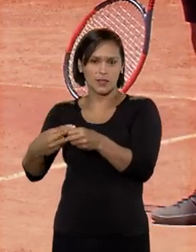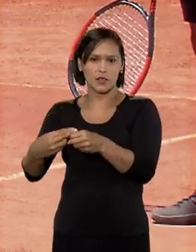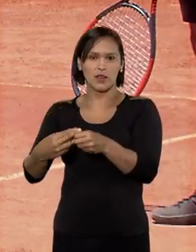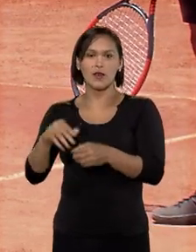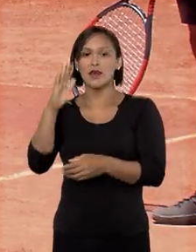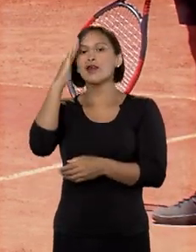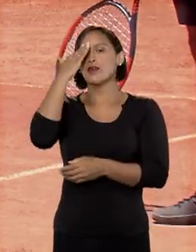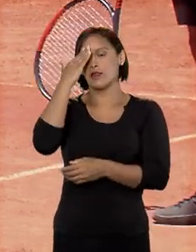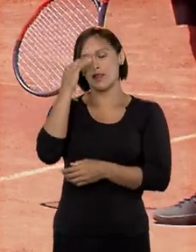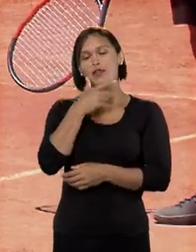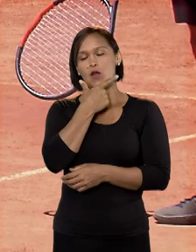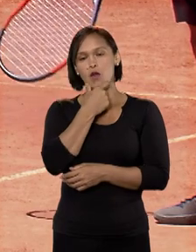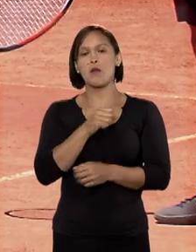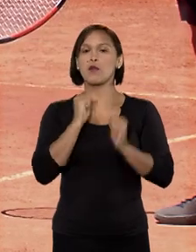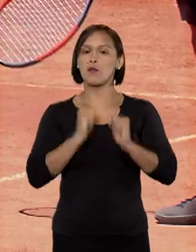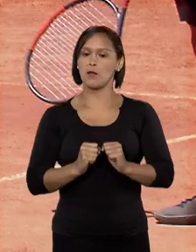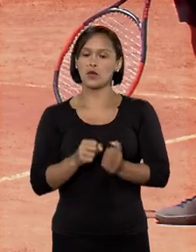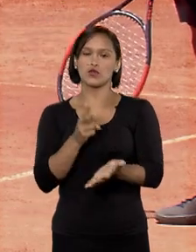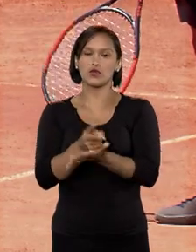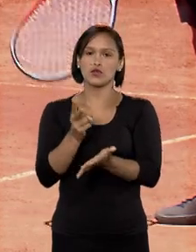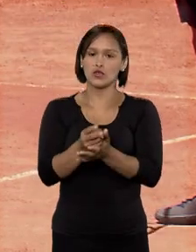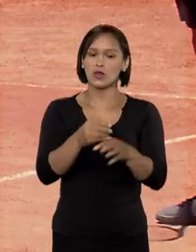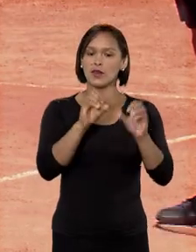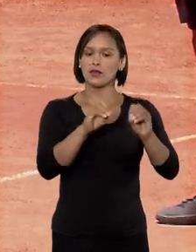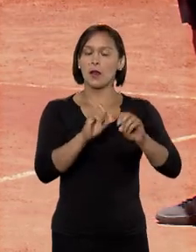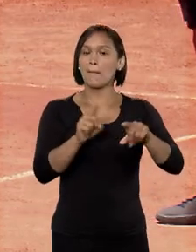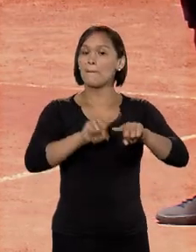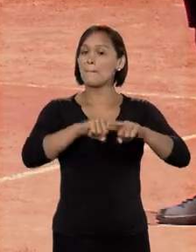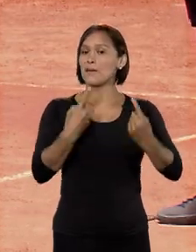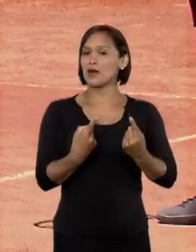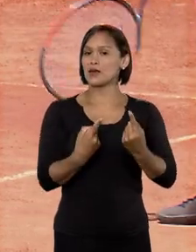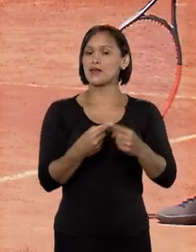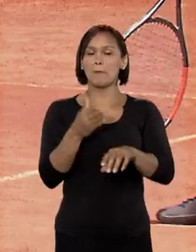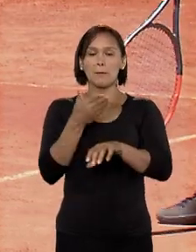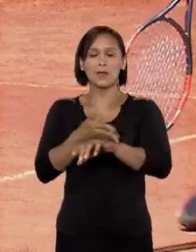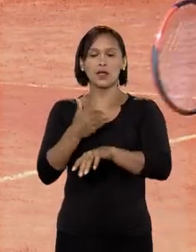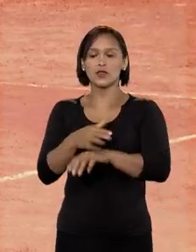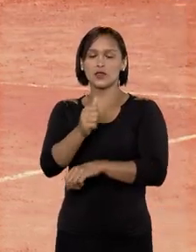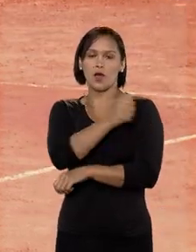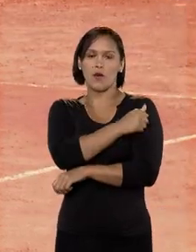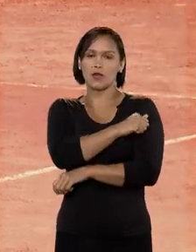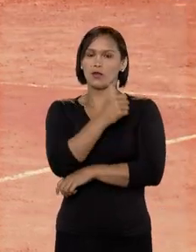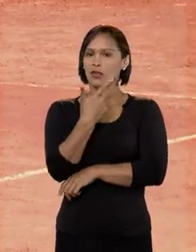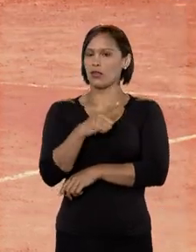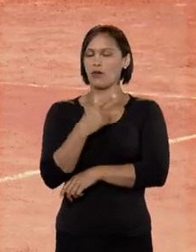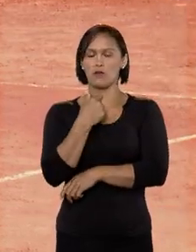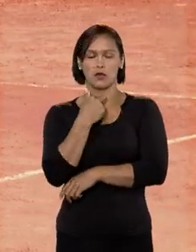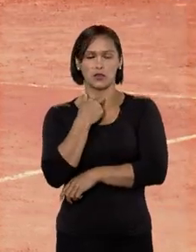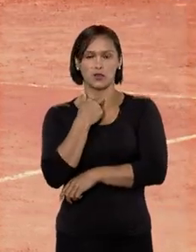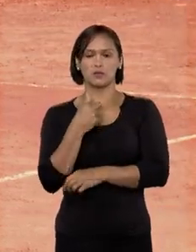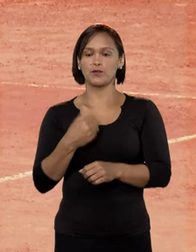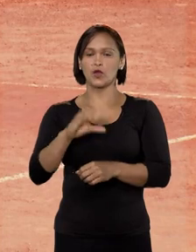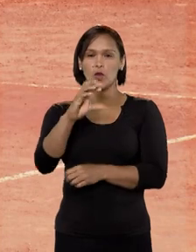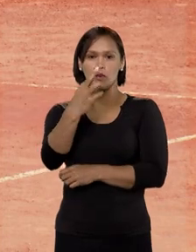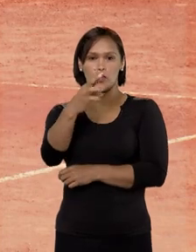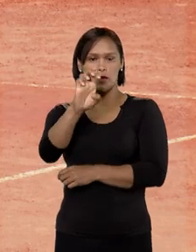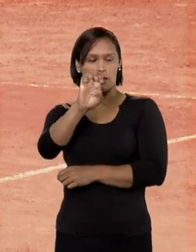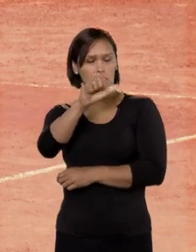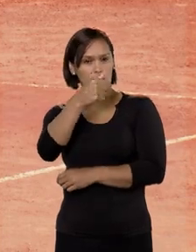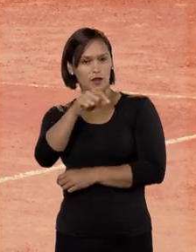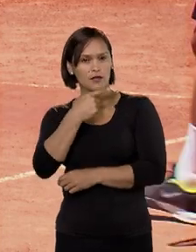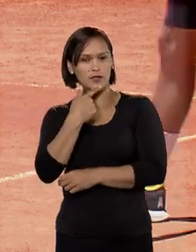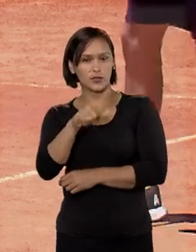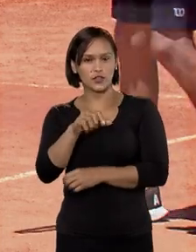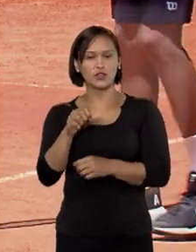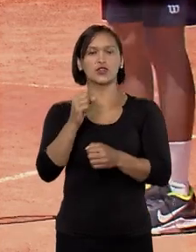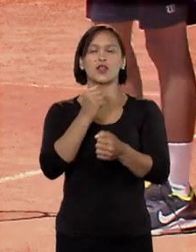Região, que entendeu que um homem poderia dar aulas de tênis desde que não fizesse o preparo físico dos alunos. O Conselho Regional de Educação